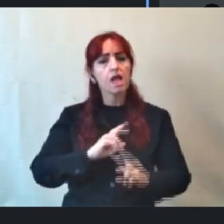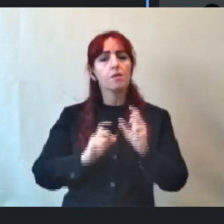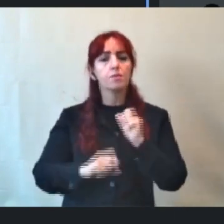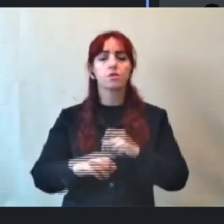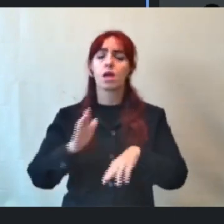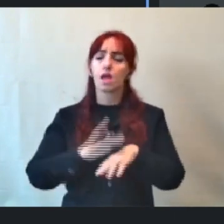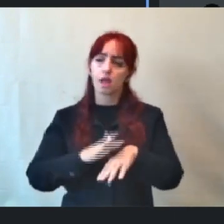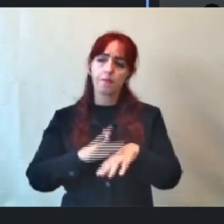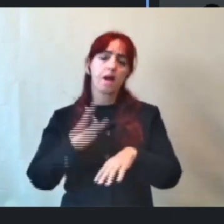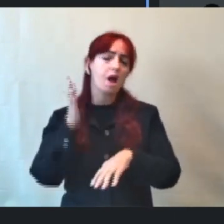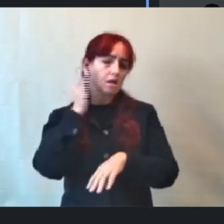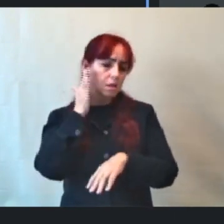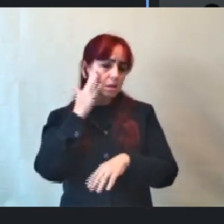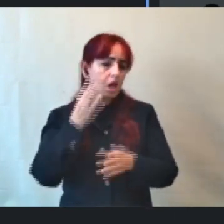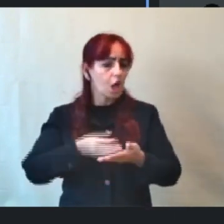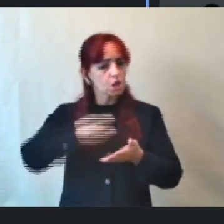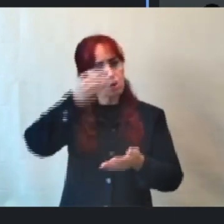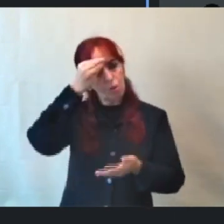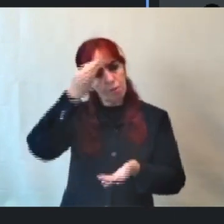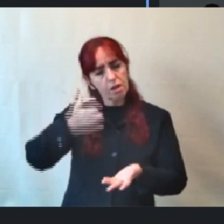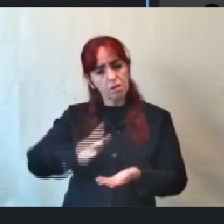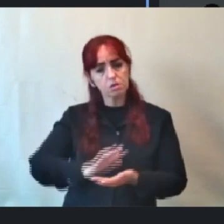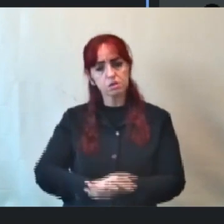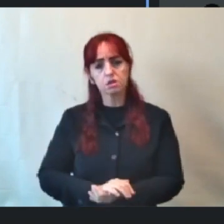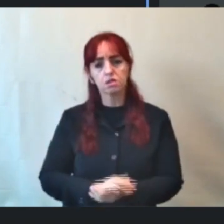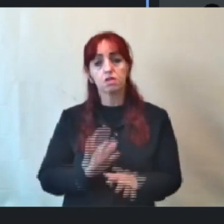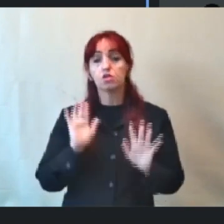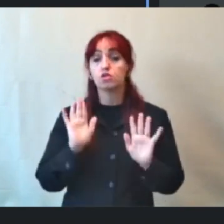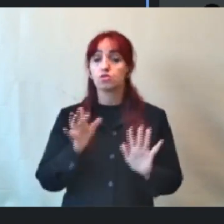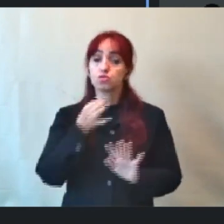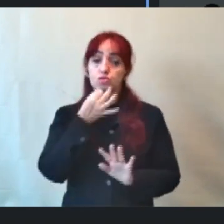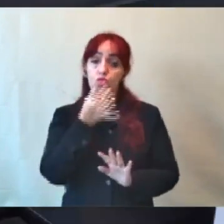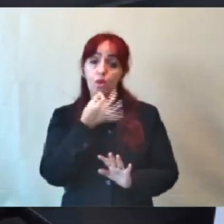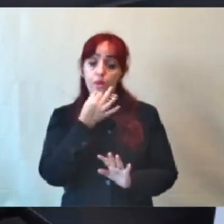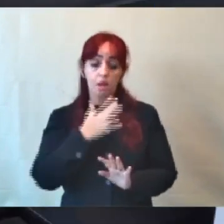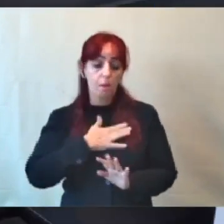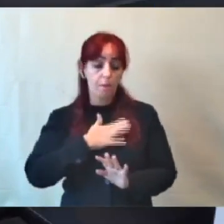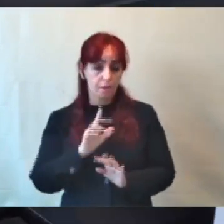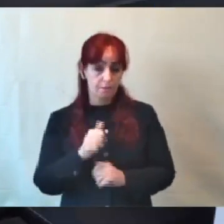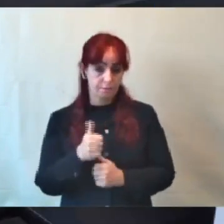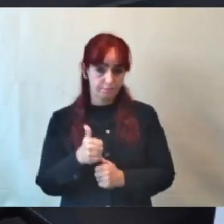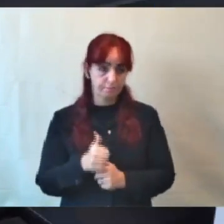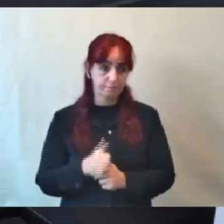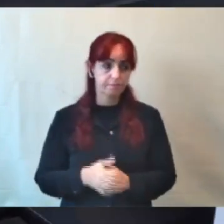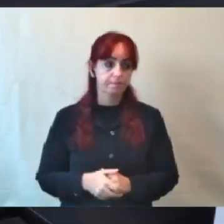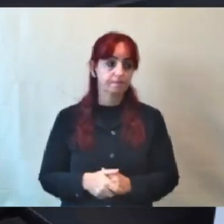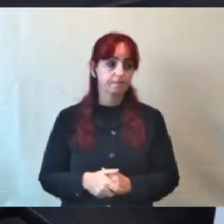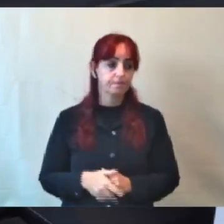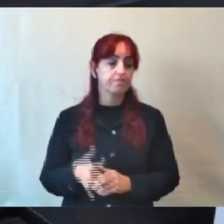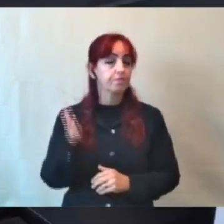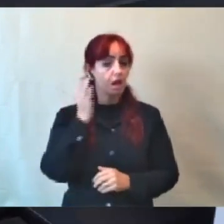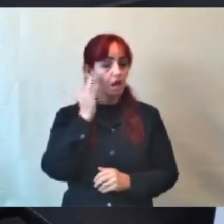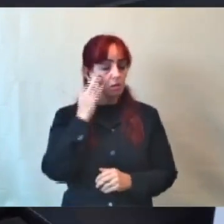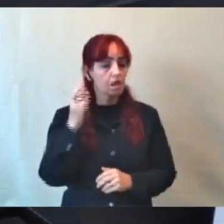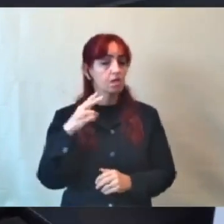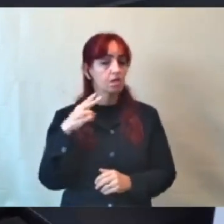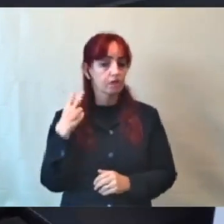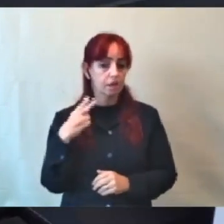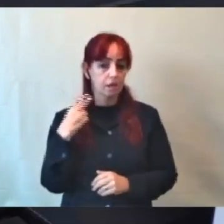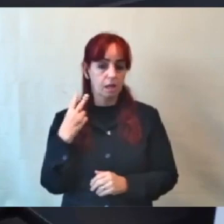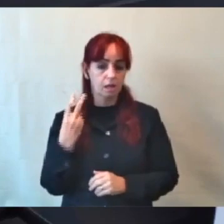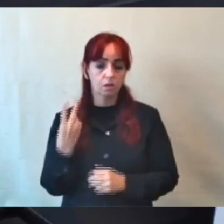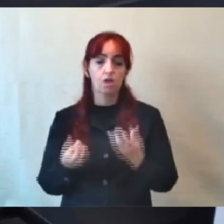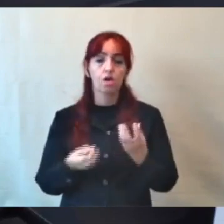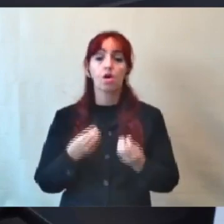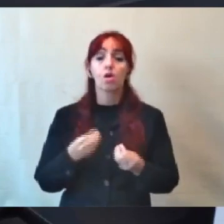compreensivo nessas questões. Bom, é só uma sugestão minha, viu, presidente? Eu entendo, vereado Reinaldo Gomes, como a comissão se